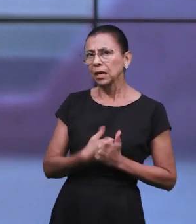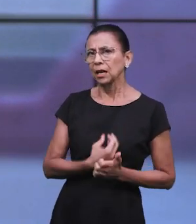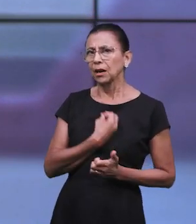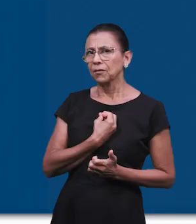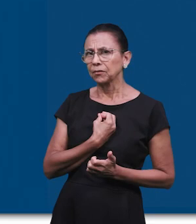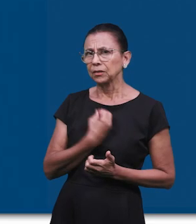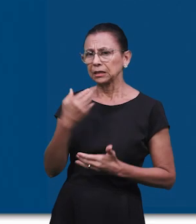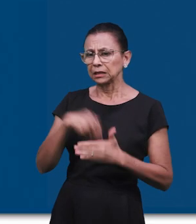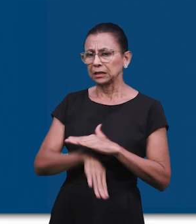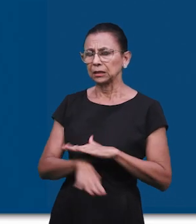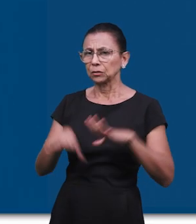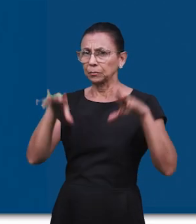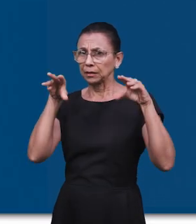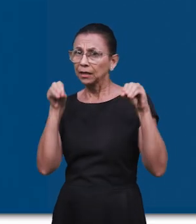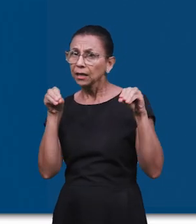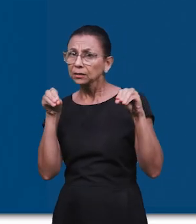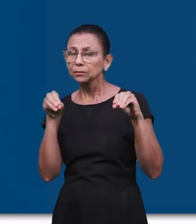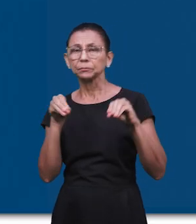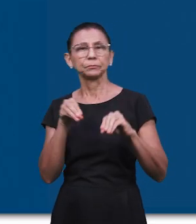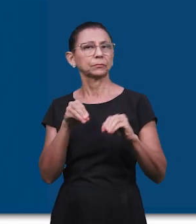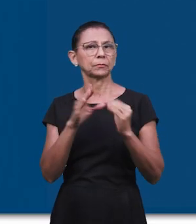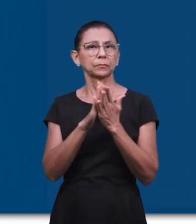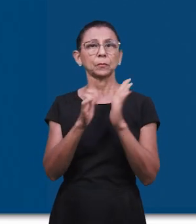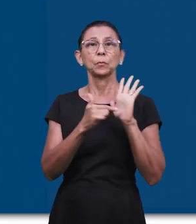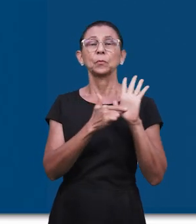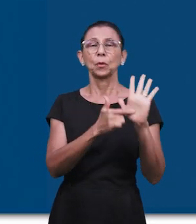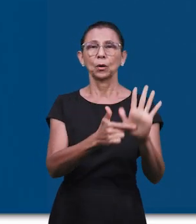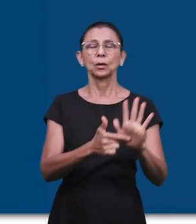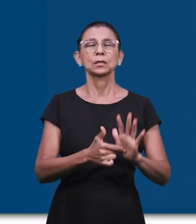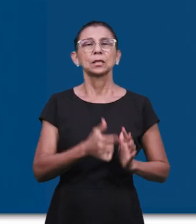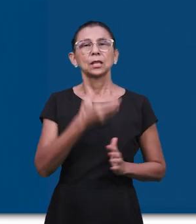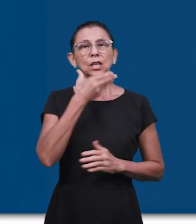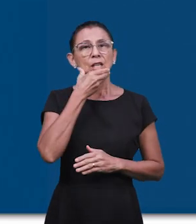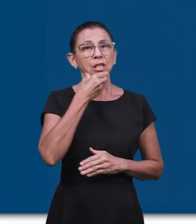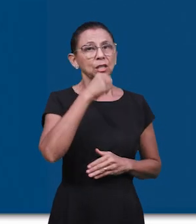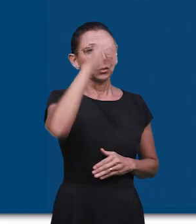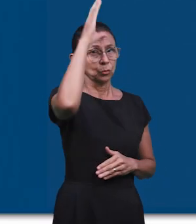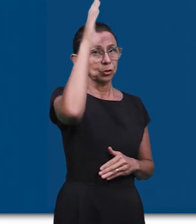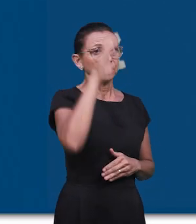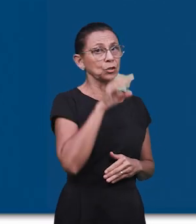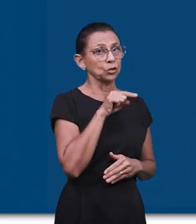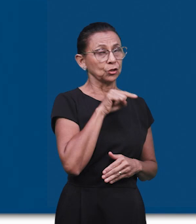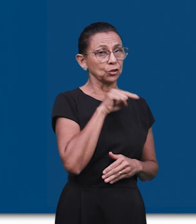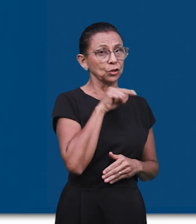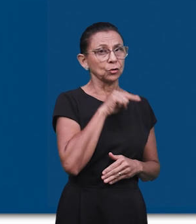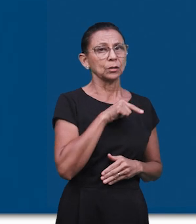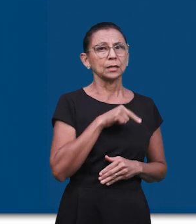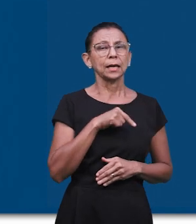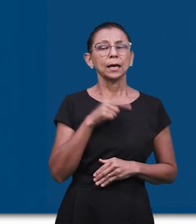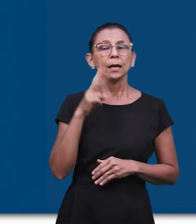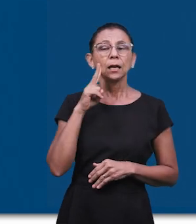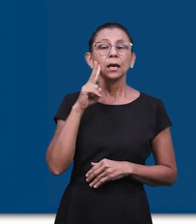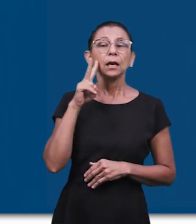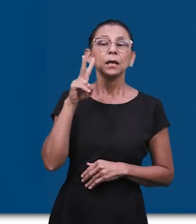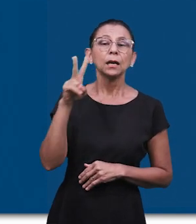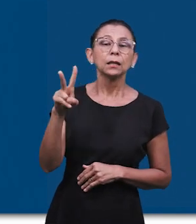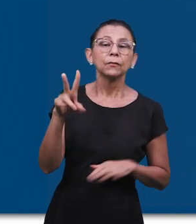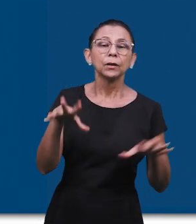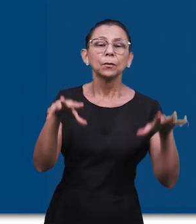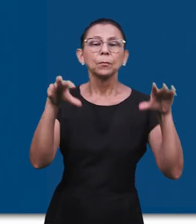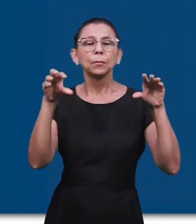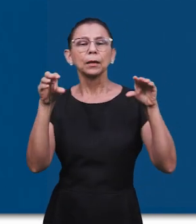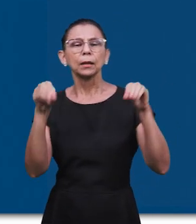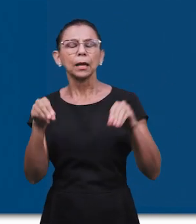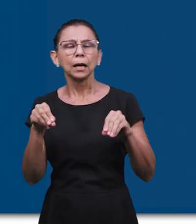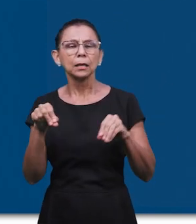no palácio? A Bíblia nos diz que, e passeava Mardoqueu cada dia diante do pátio da casa